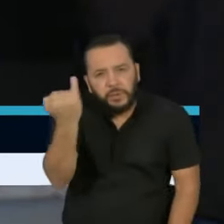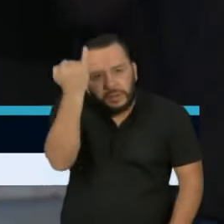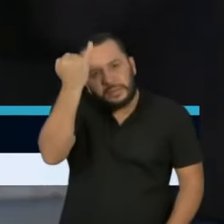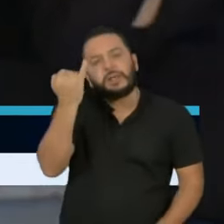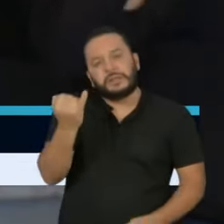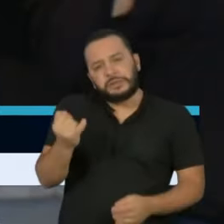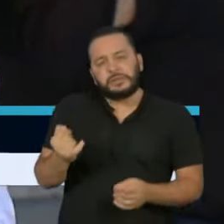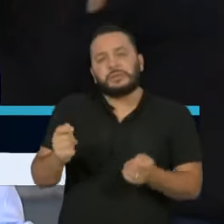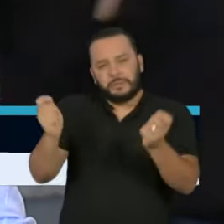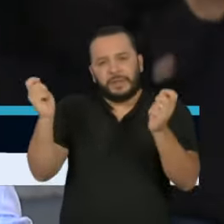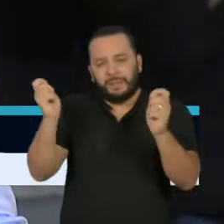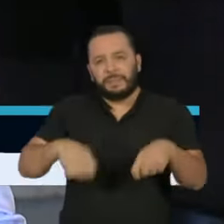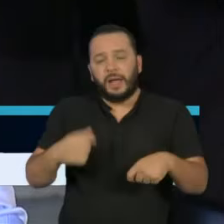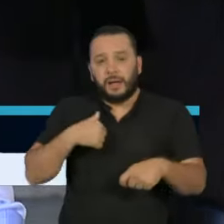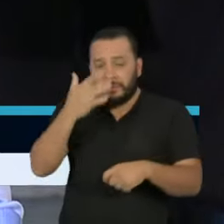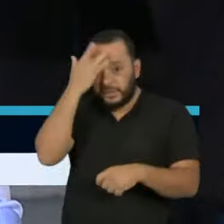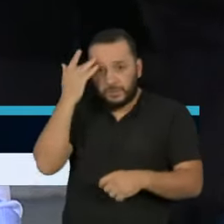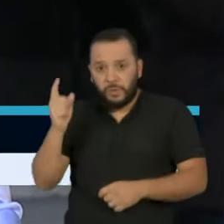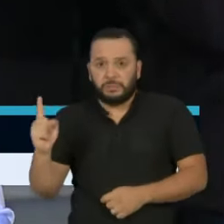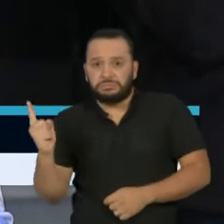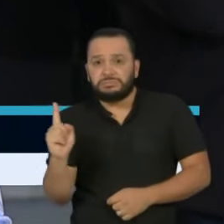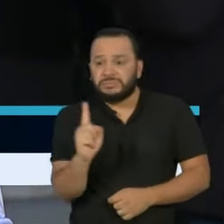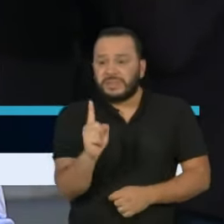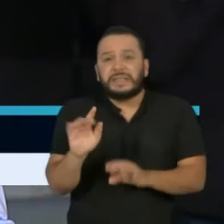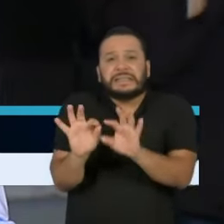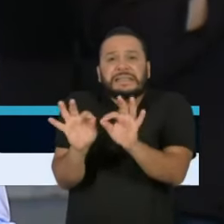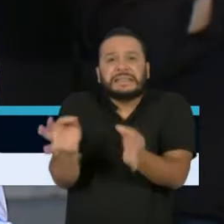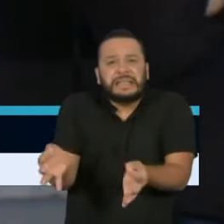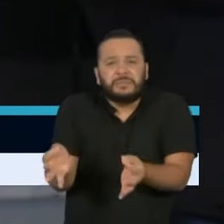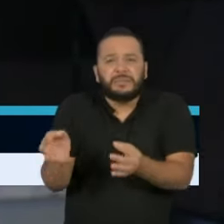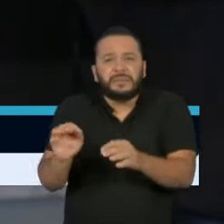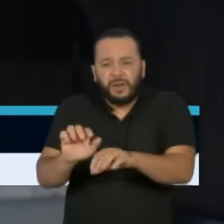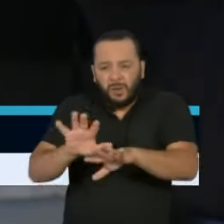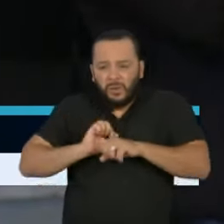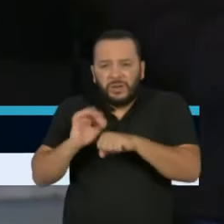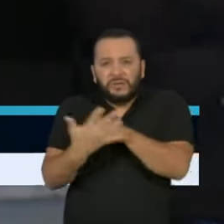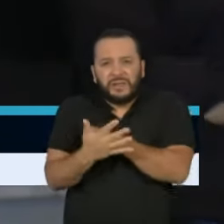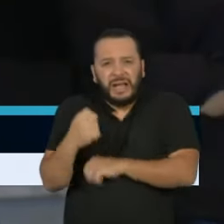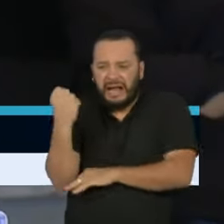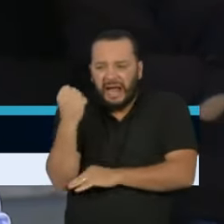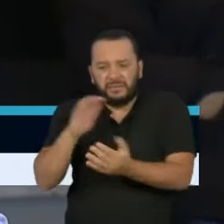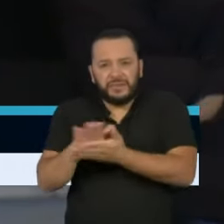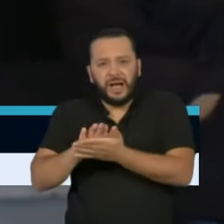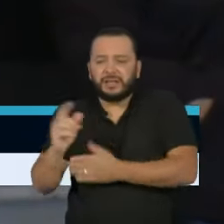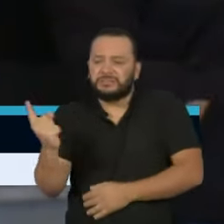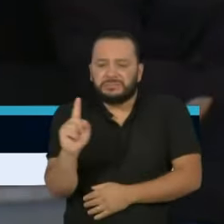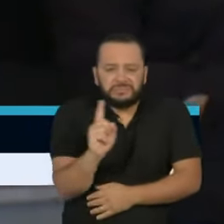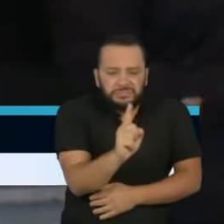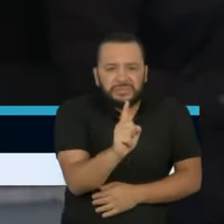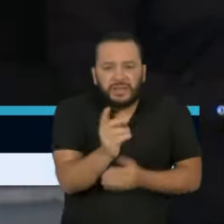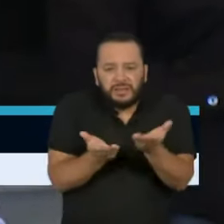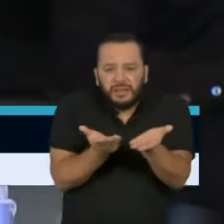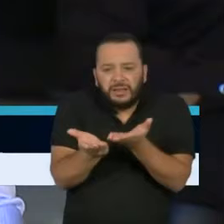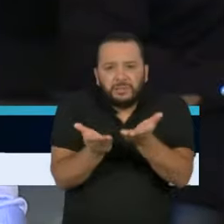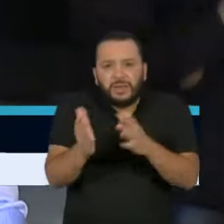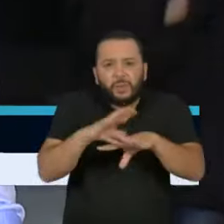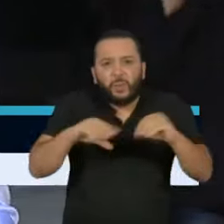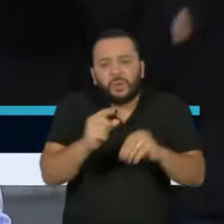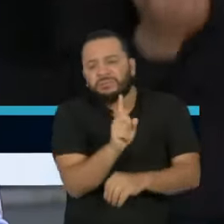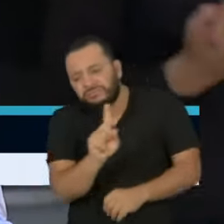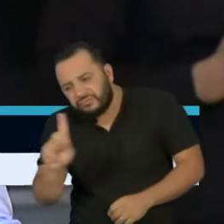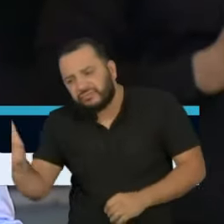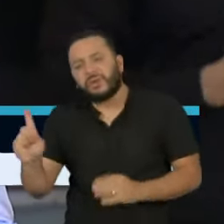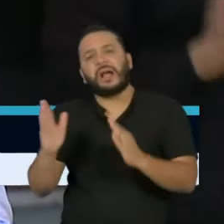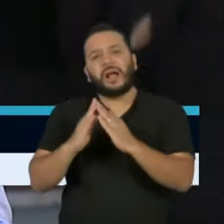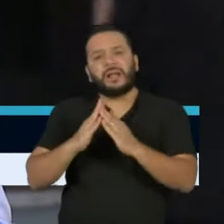recuperar esses pacientes e, enfim, que eles não ocupem depois um leito de UTI. Então, são duas estruturas bastante importantes.